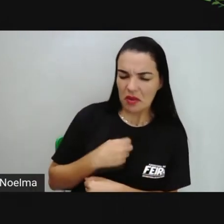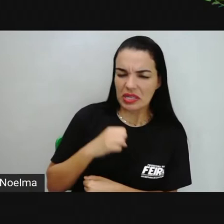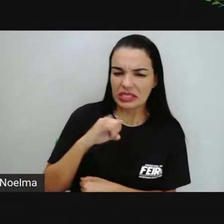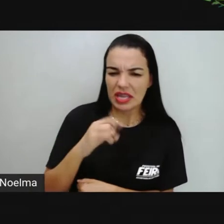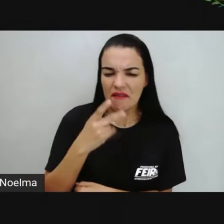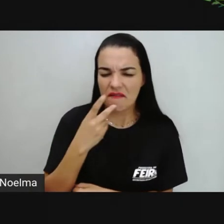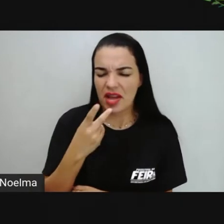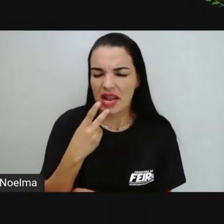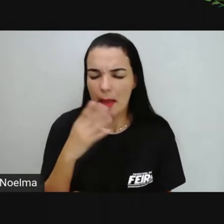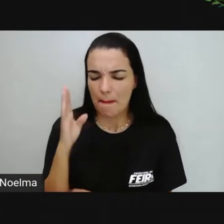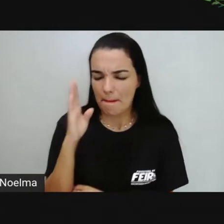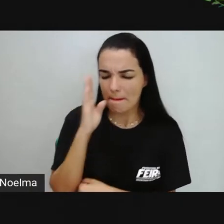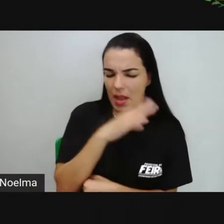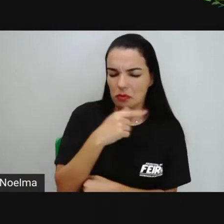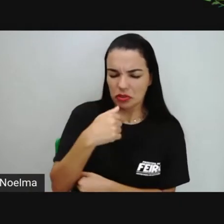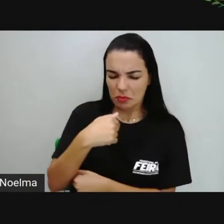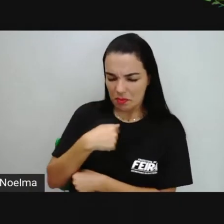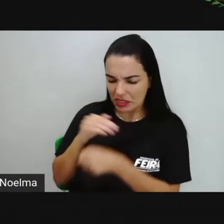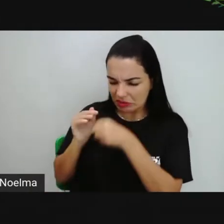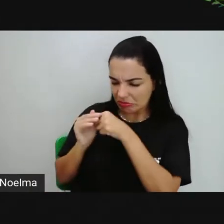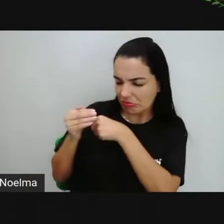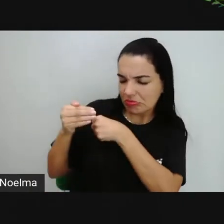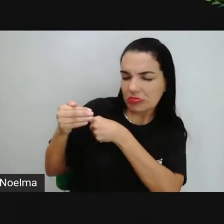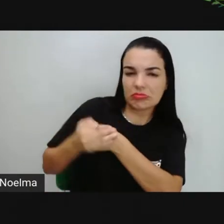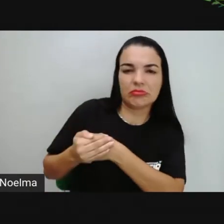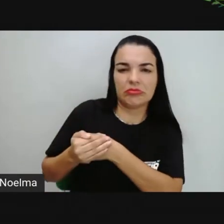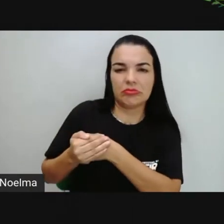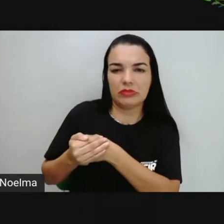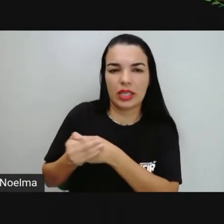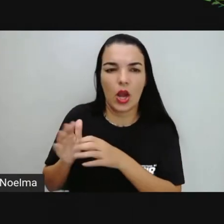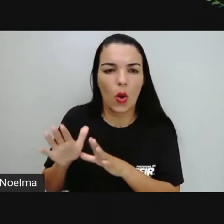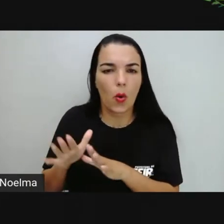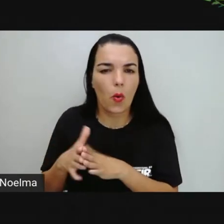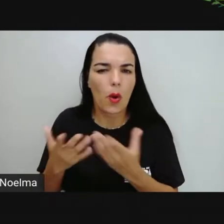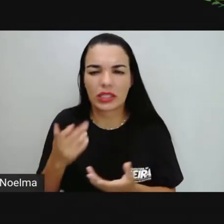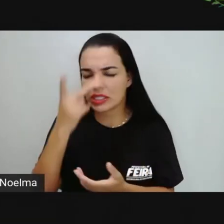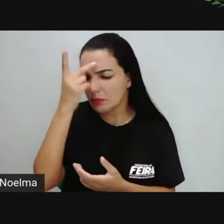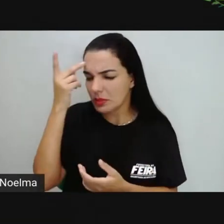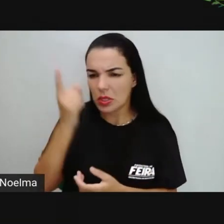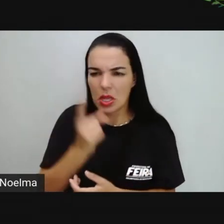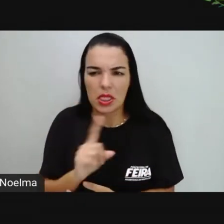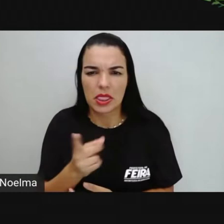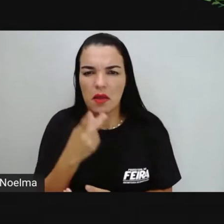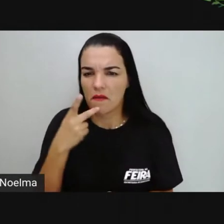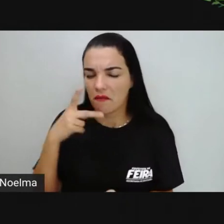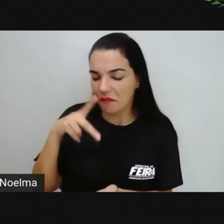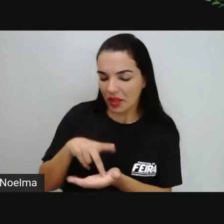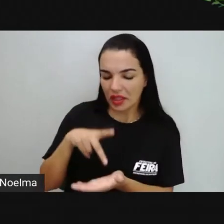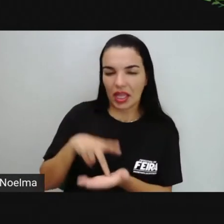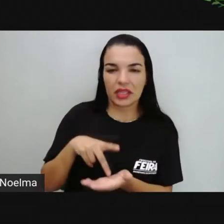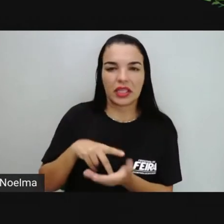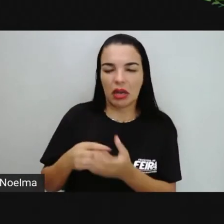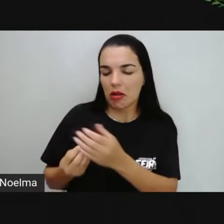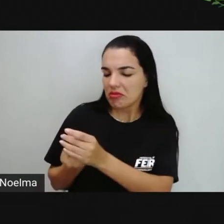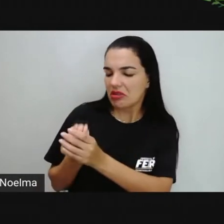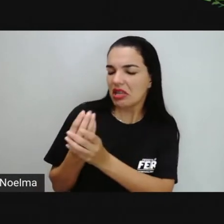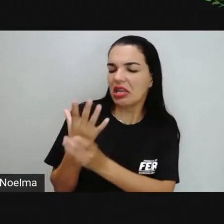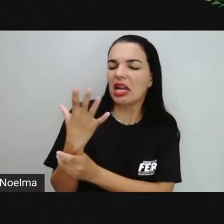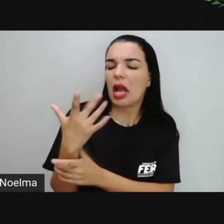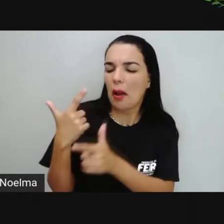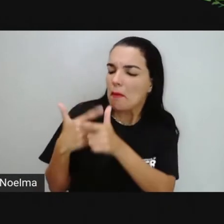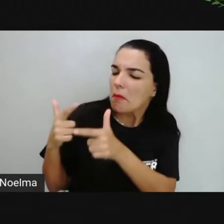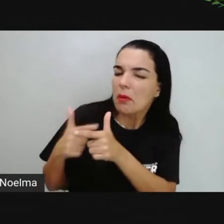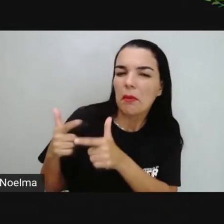costas, quando não são verdadeiros comigo, inventam, criam situações